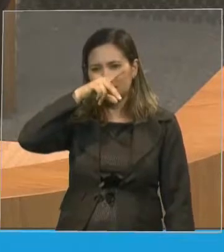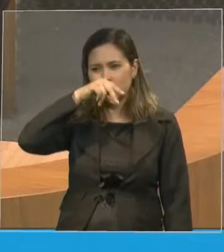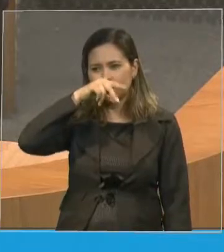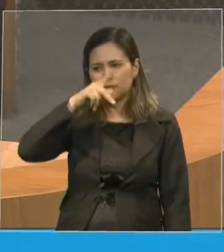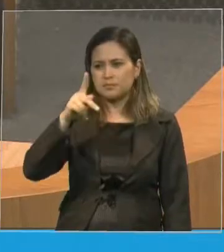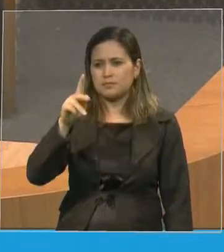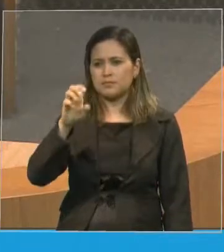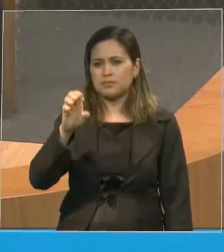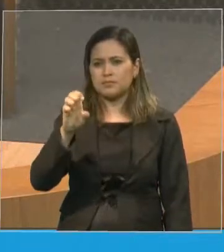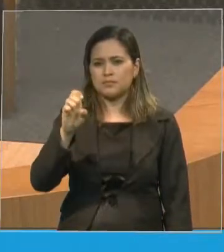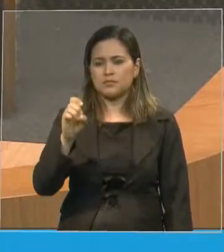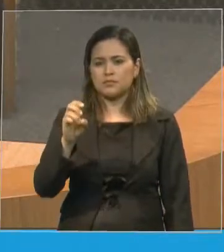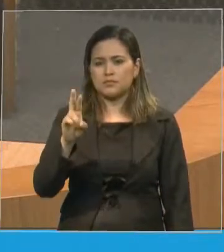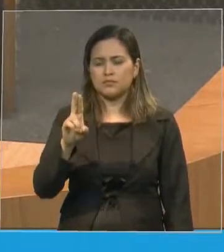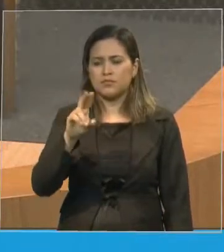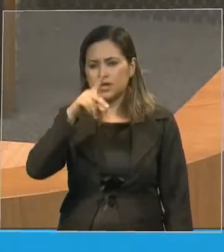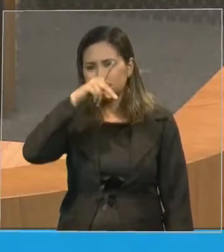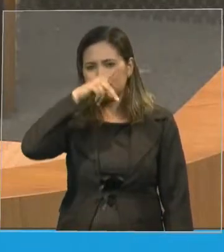Amazonas.